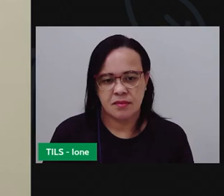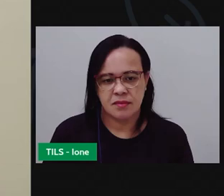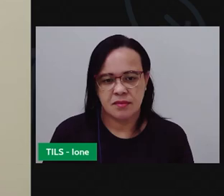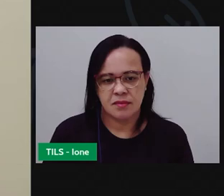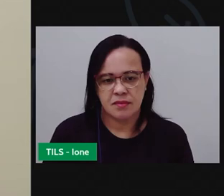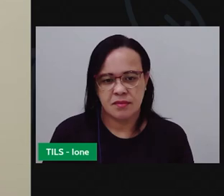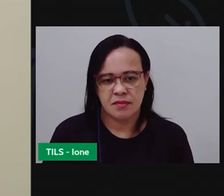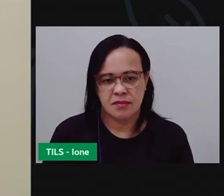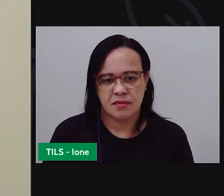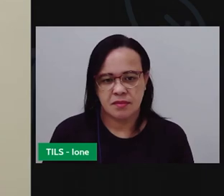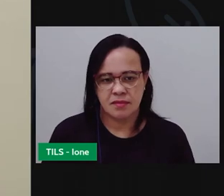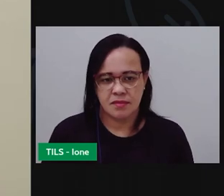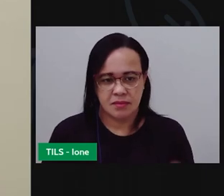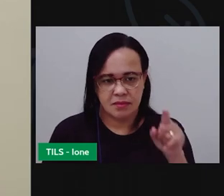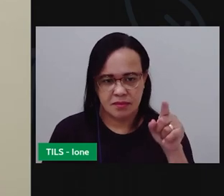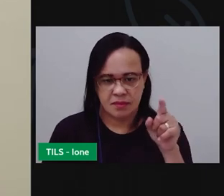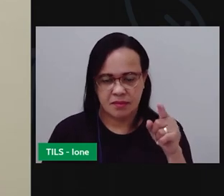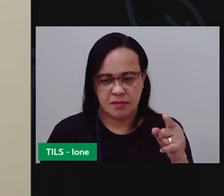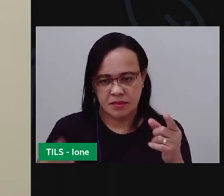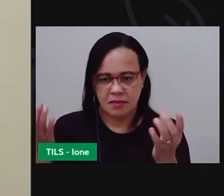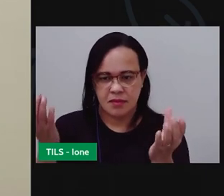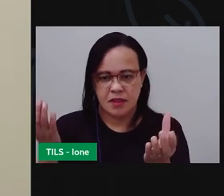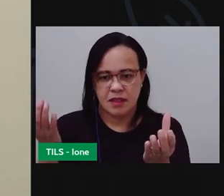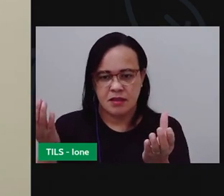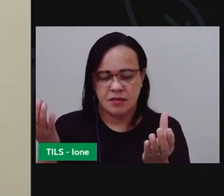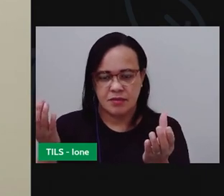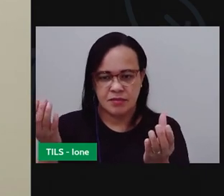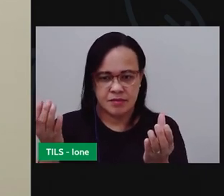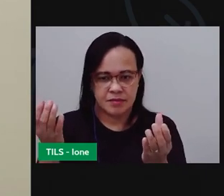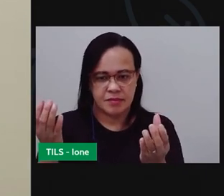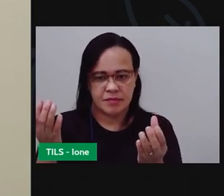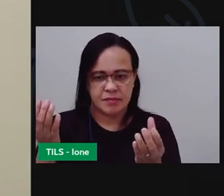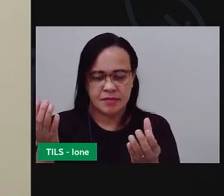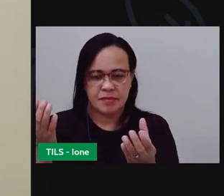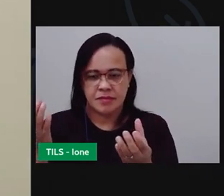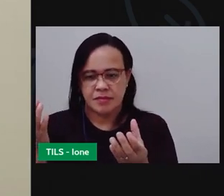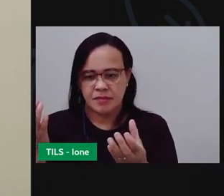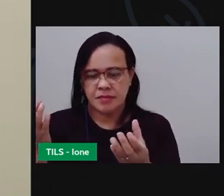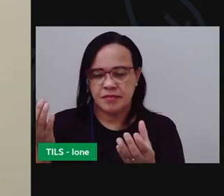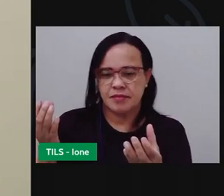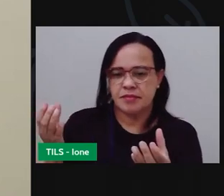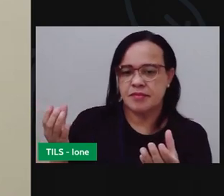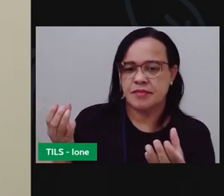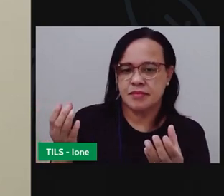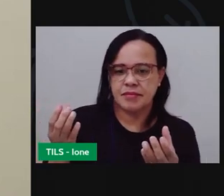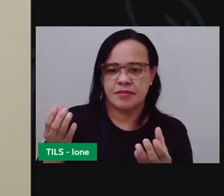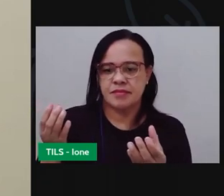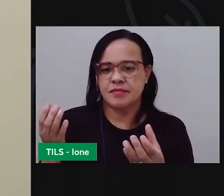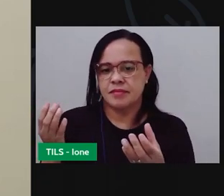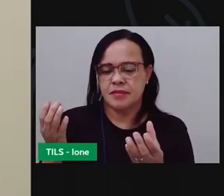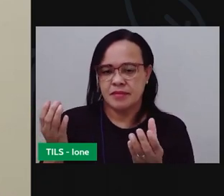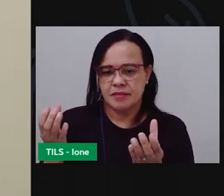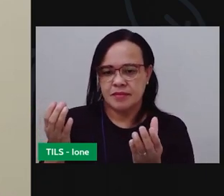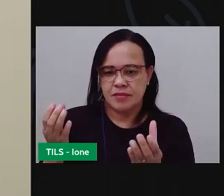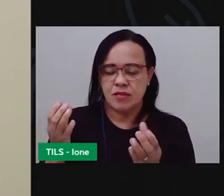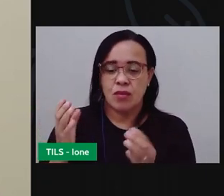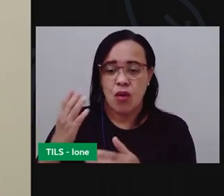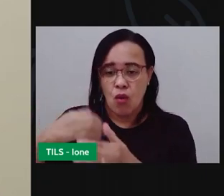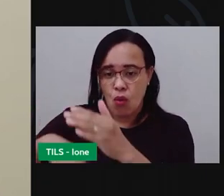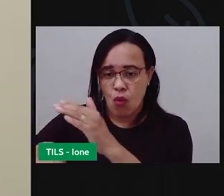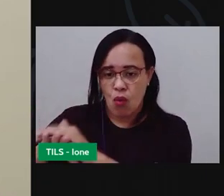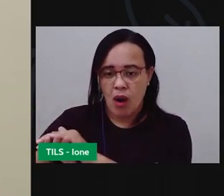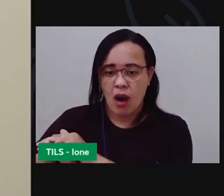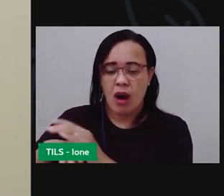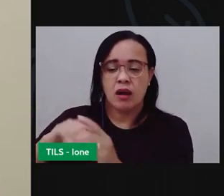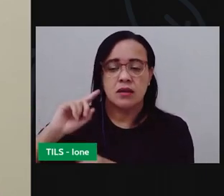essa parte da garrafa a gente vai deixar ali reservada podemos utilizar